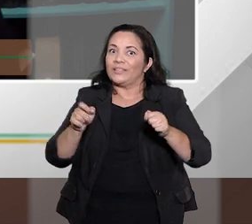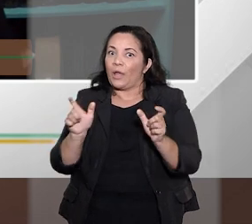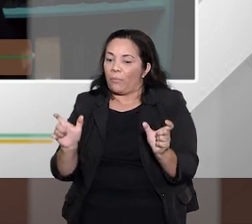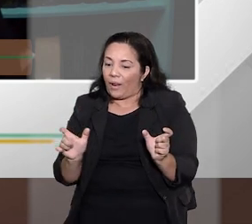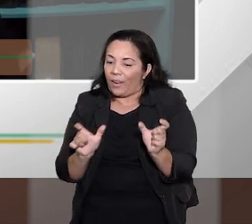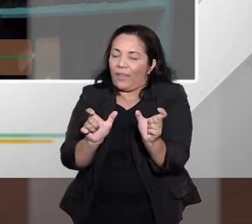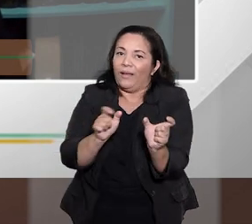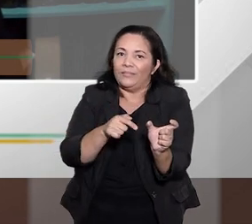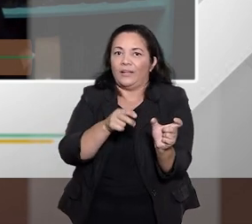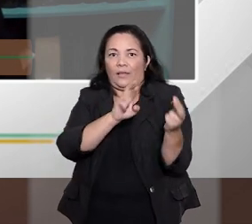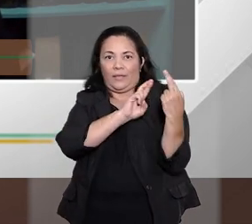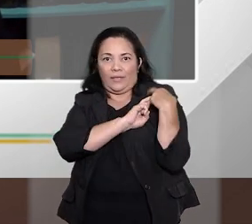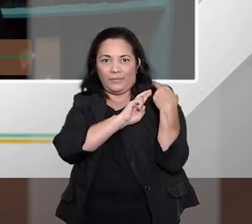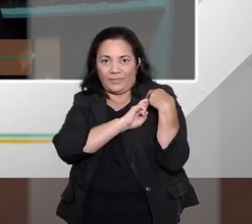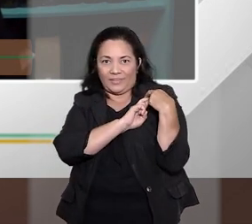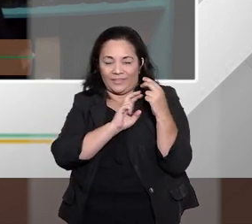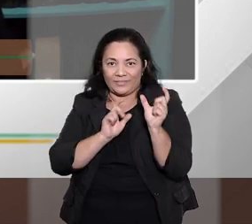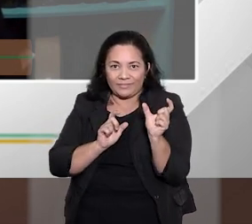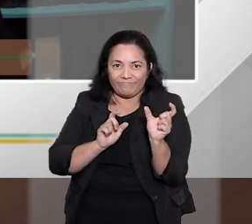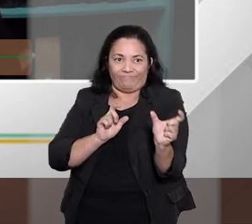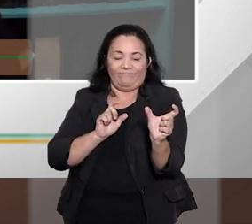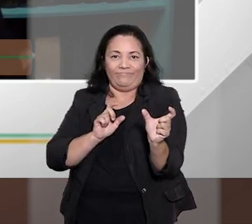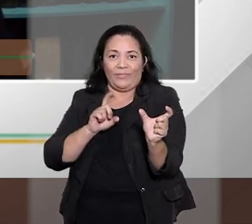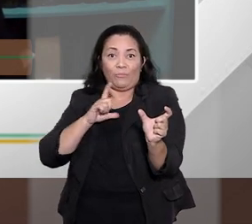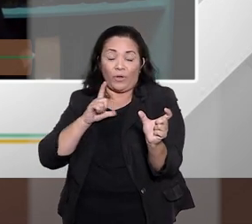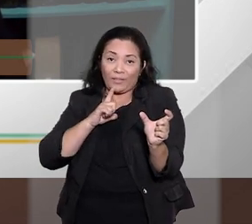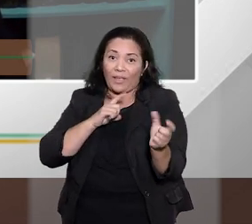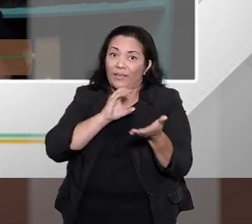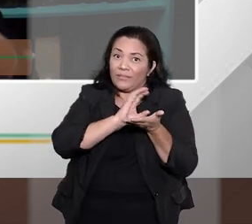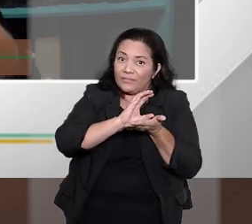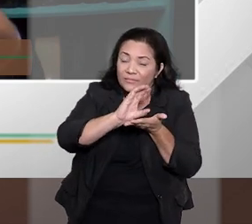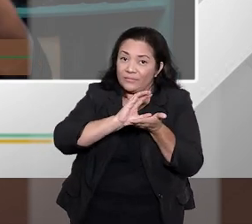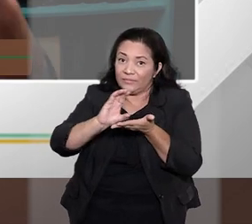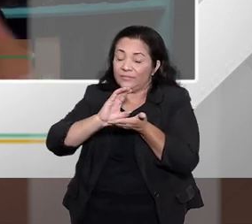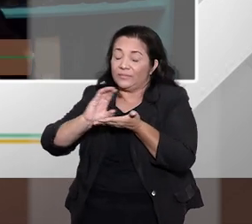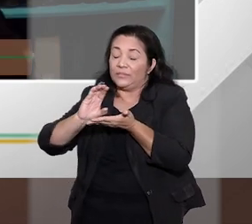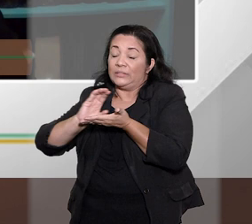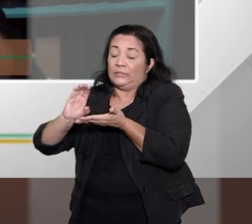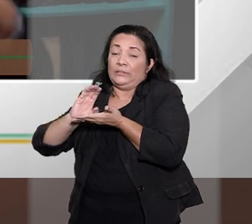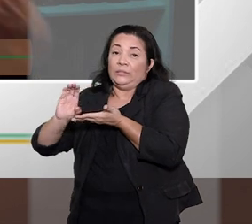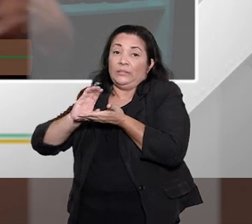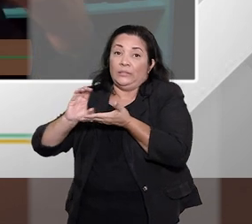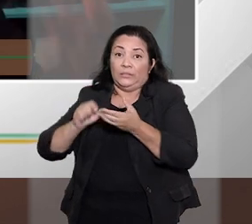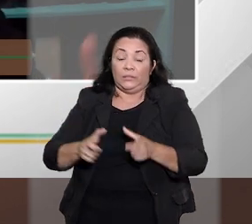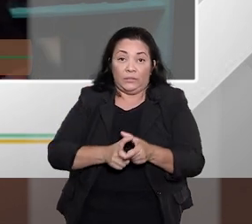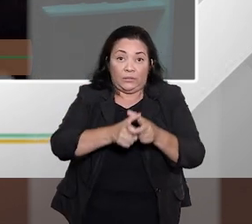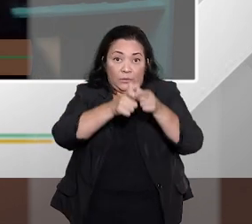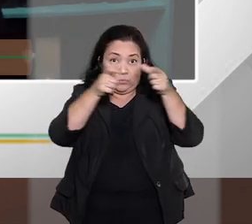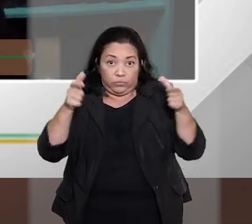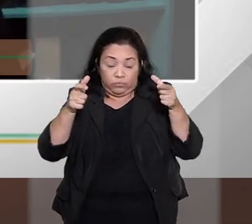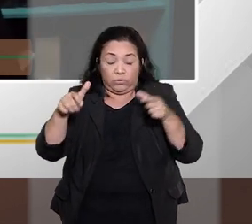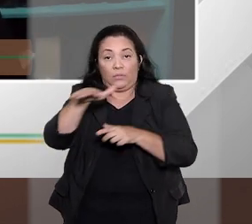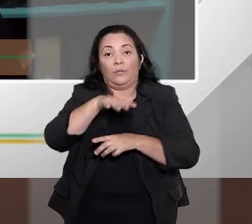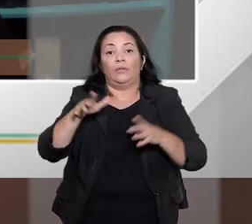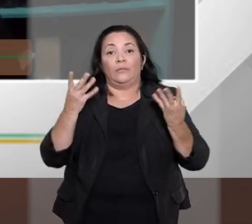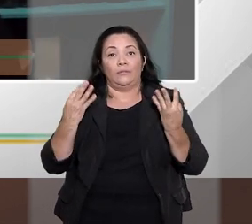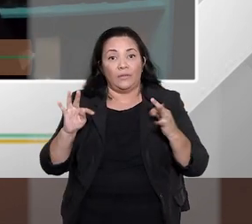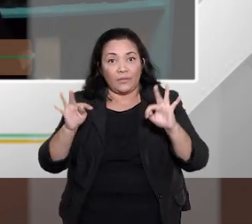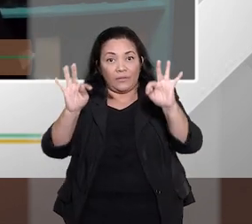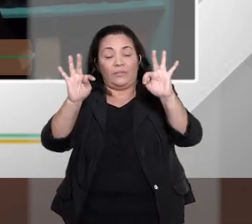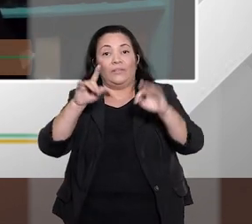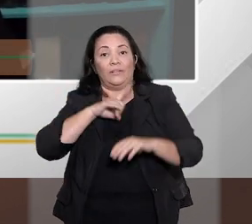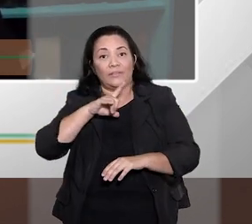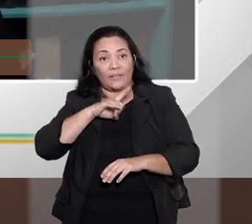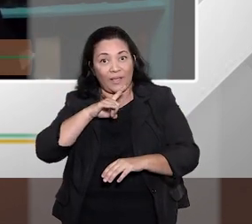dos saltos de financiamento, os saltos produtivos, os saltos tecnológicos, tem muitas vezes por